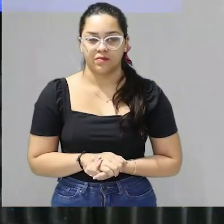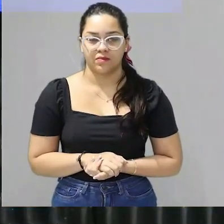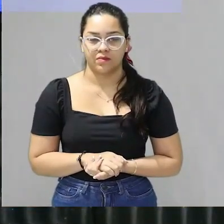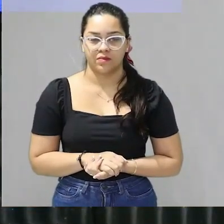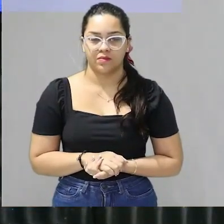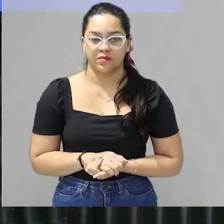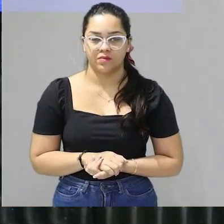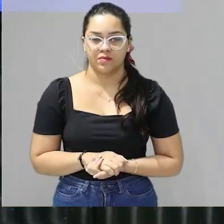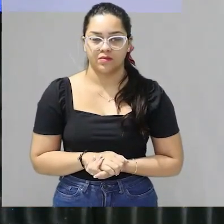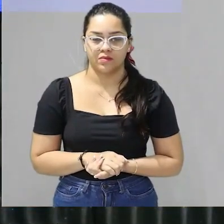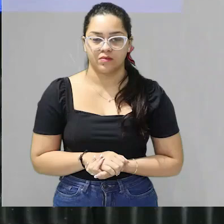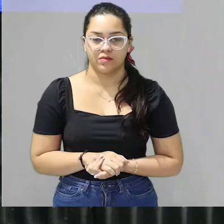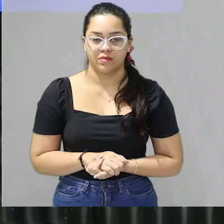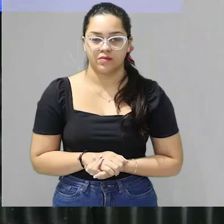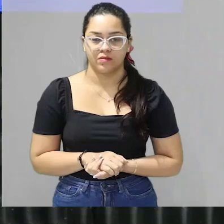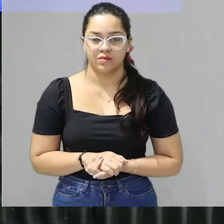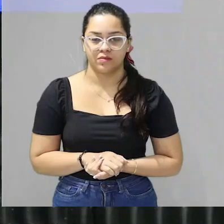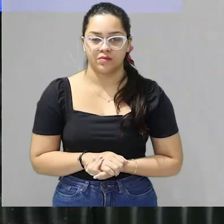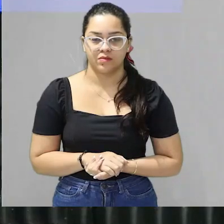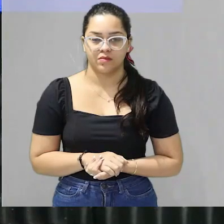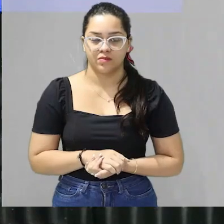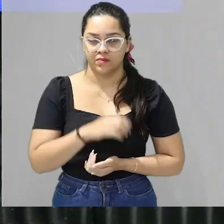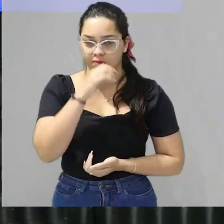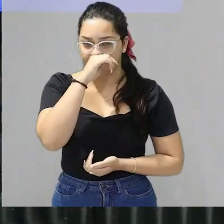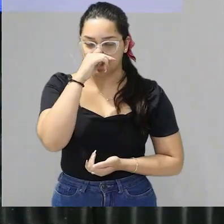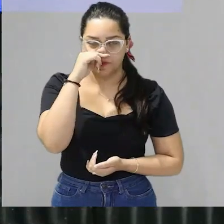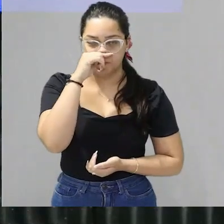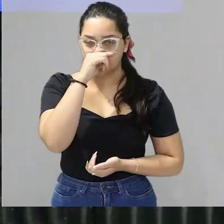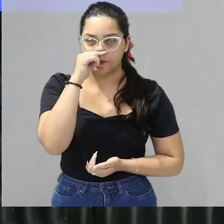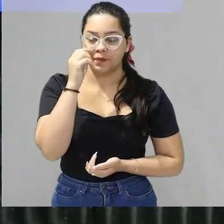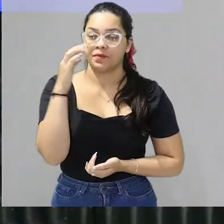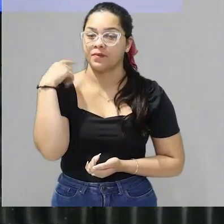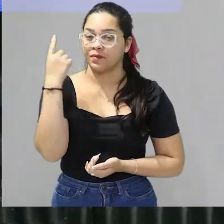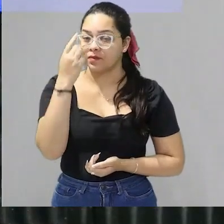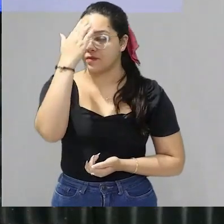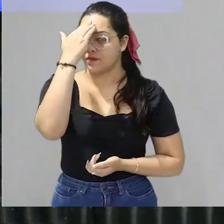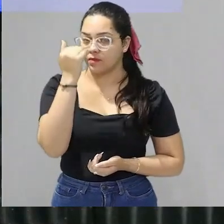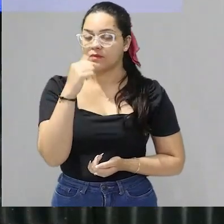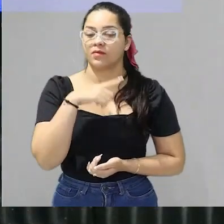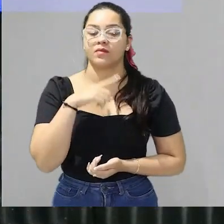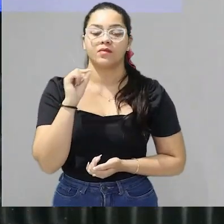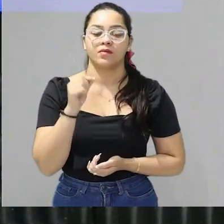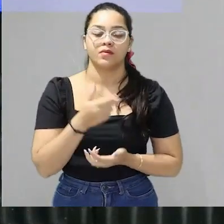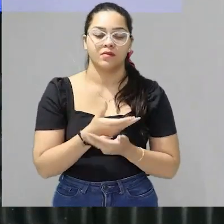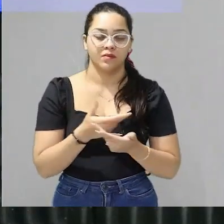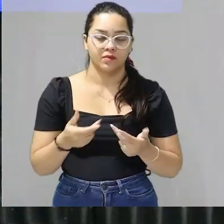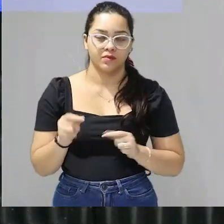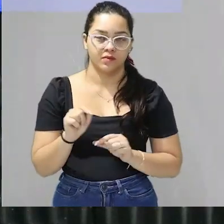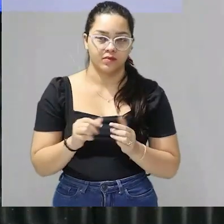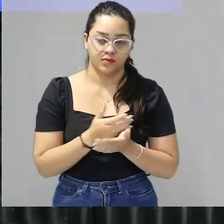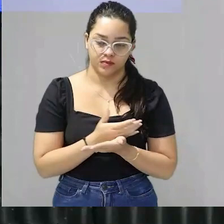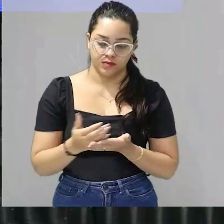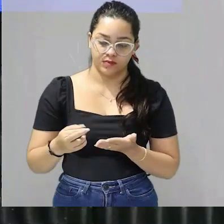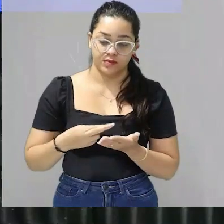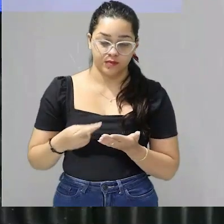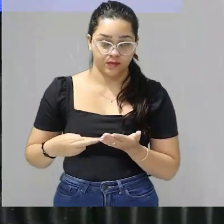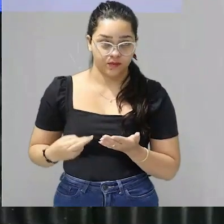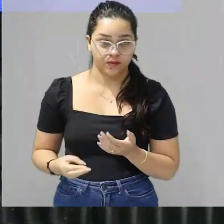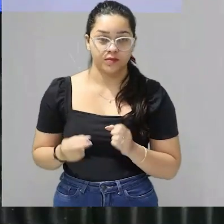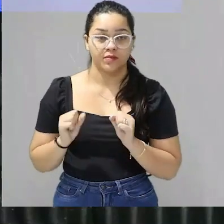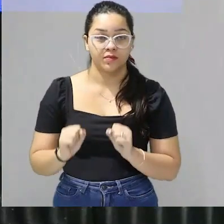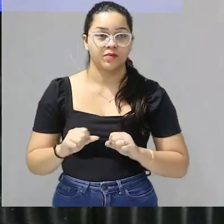institui a partir da explicitação do seu posicionamento nós sabemos que existem inúmeras maneiras de começar a redação